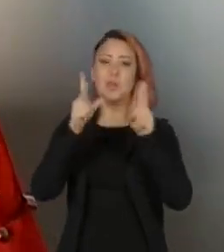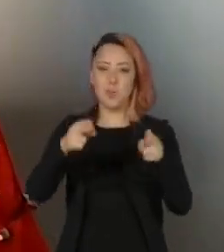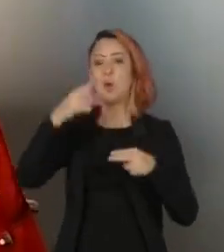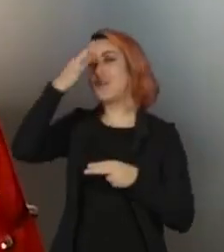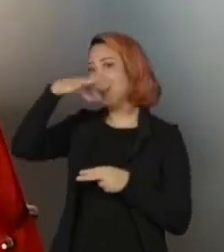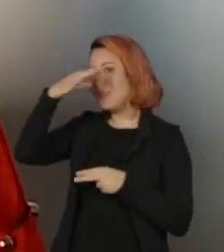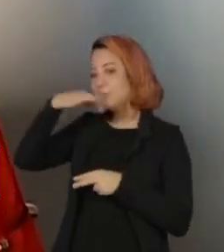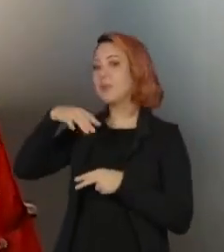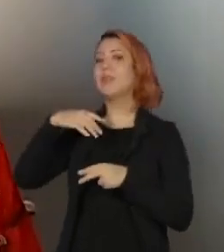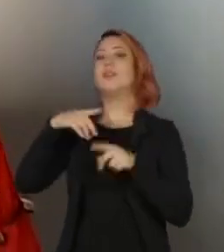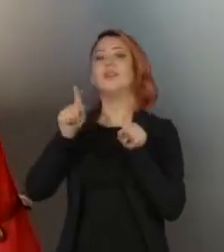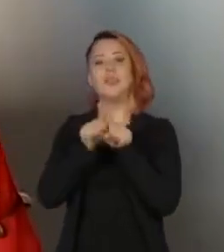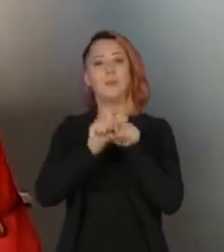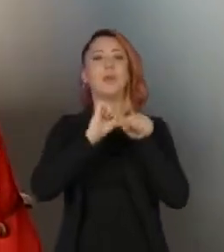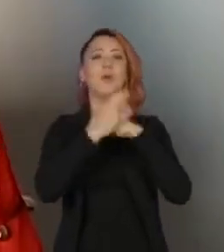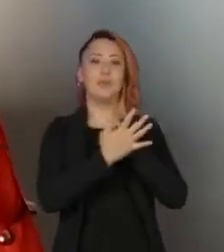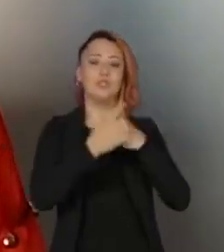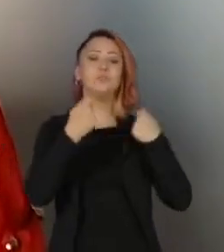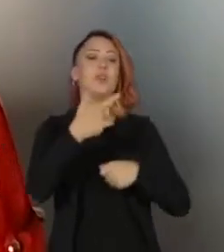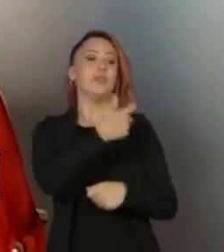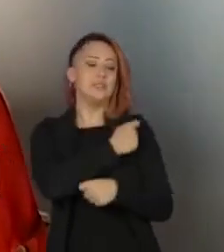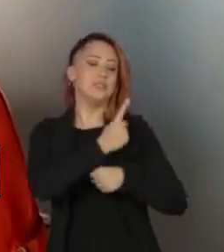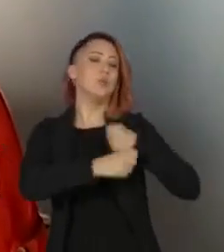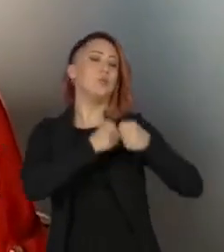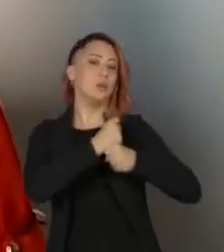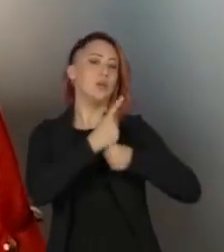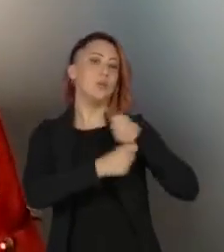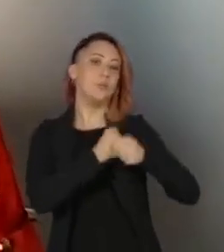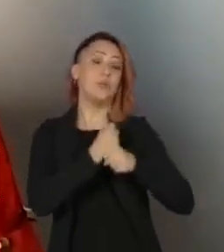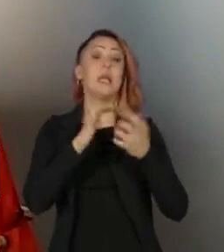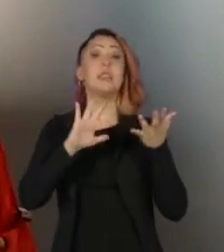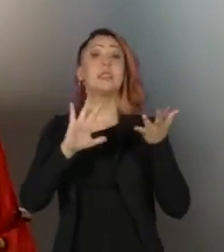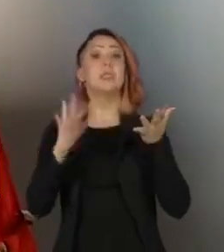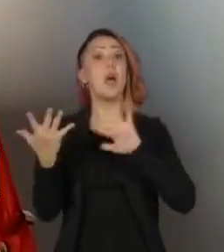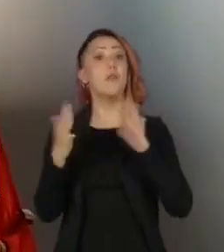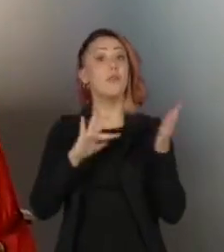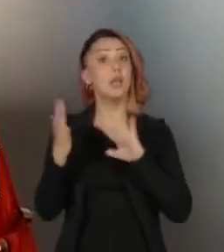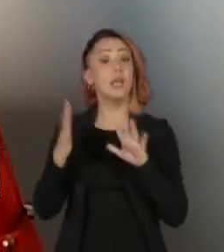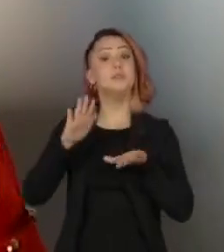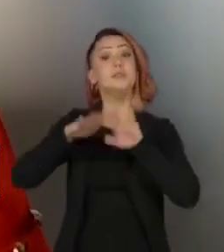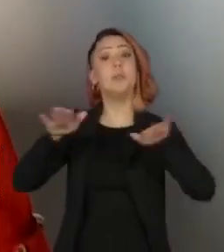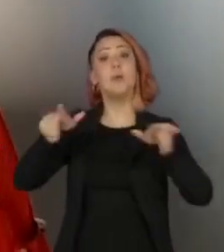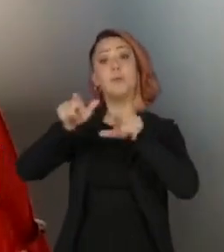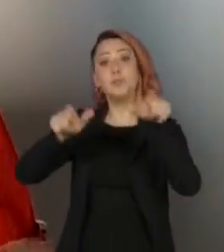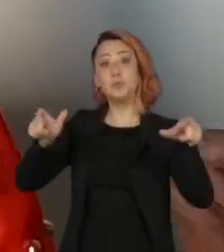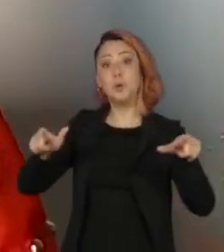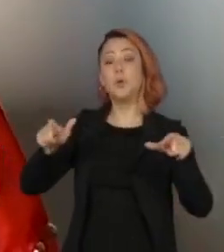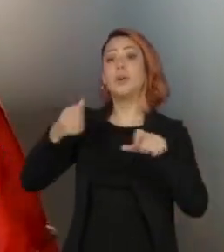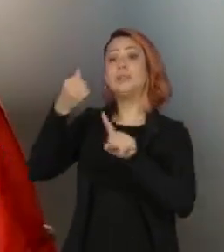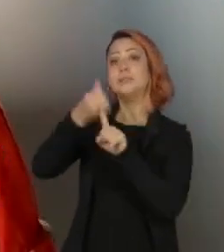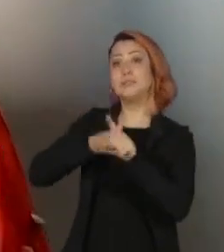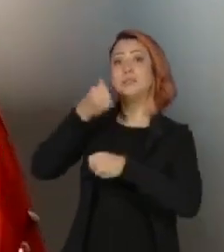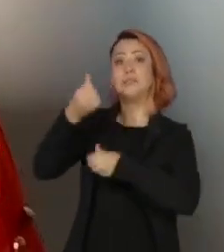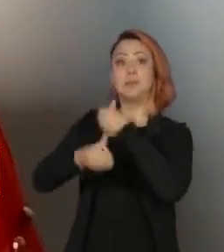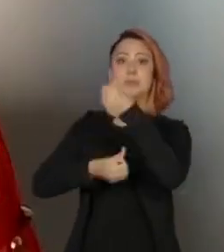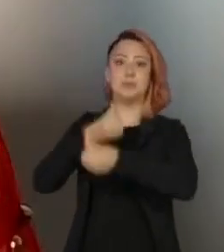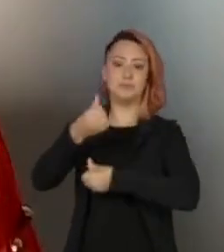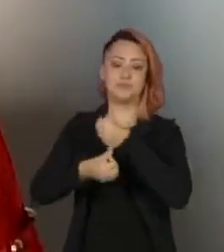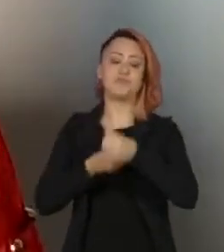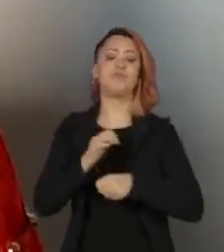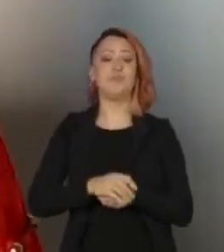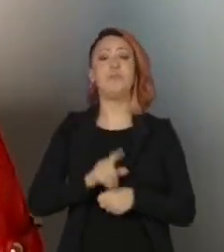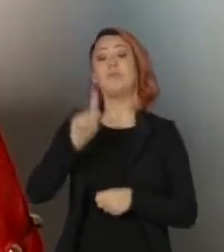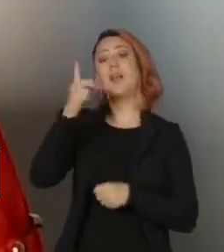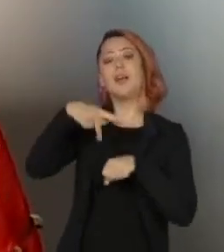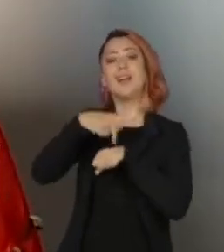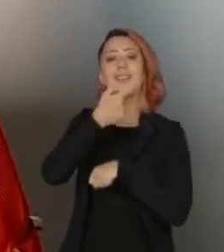e, para alguns grupos, talvez doses semestrais. A Inglaterra tem chamado de a dose do verão e a dose do